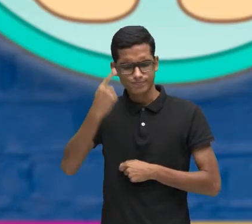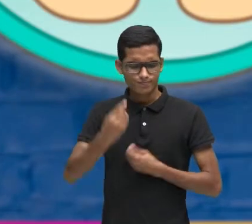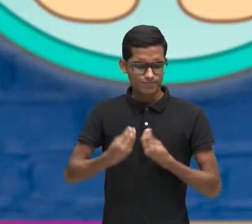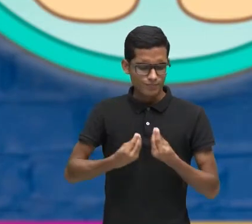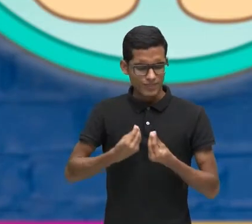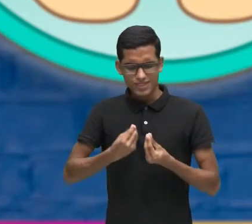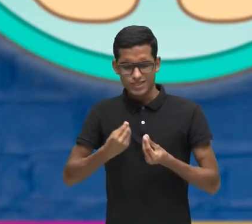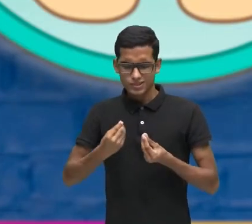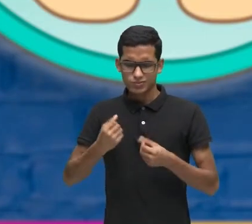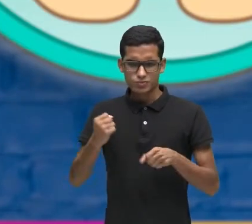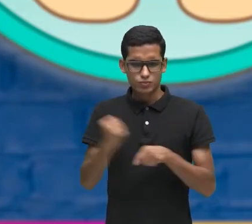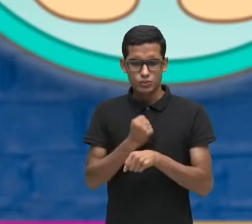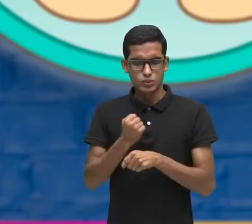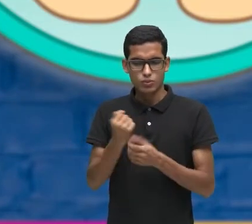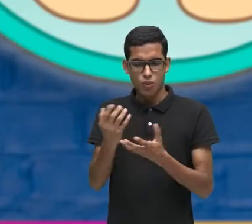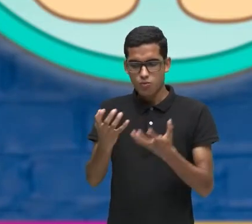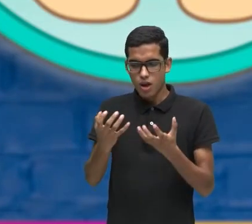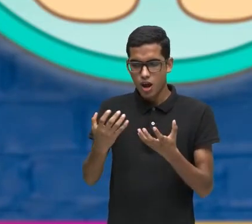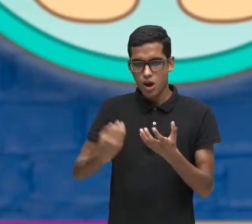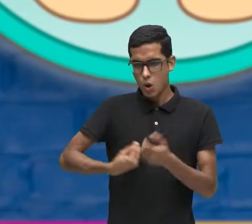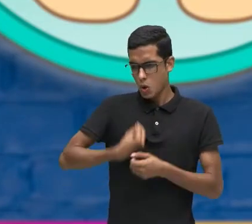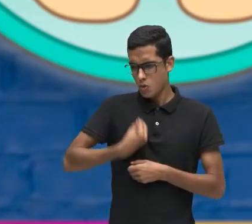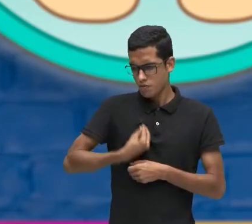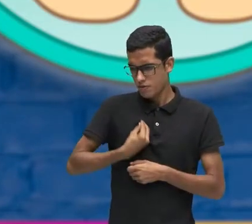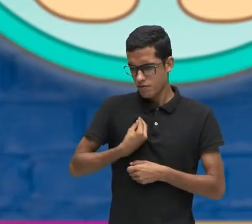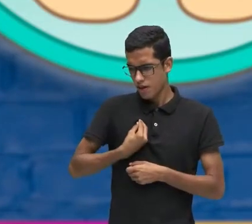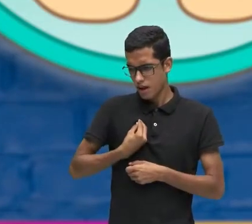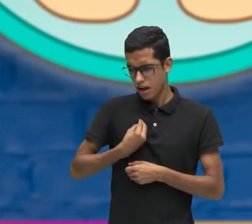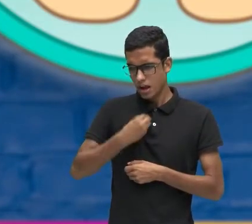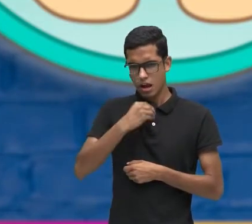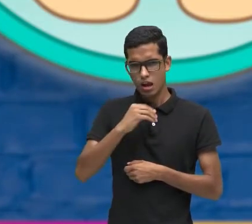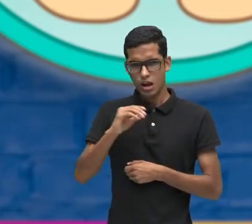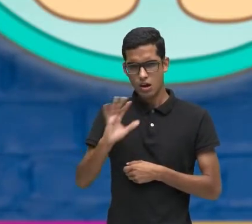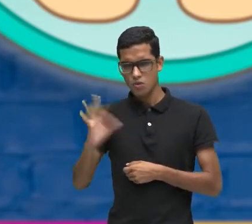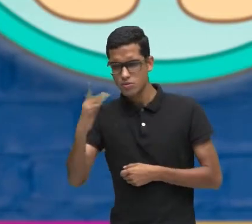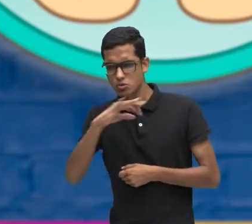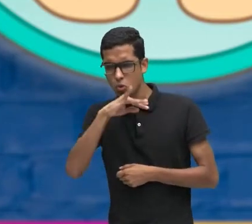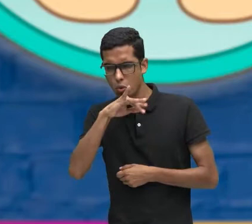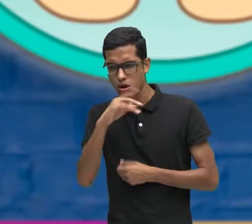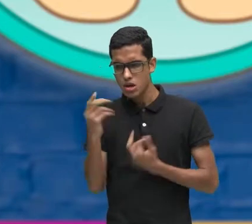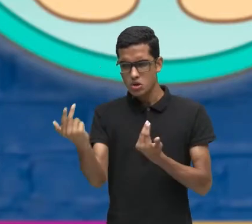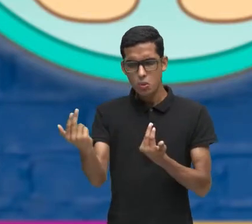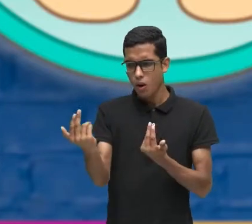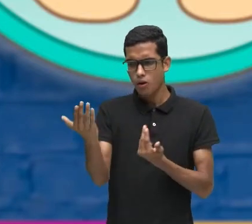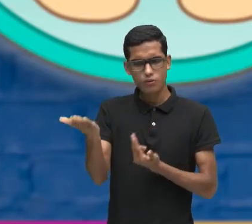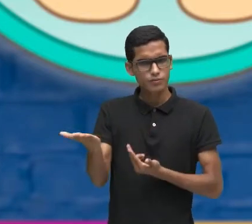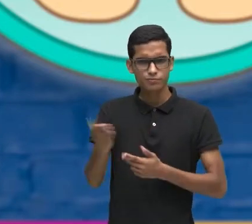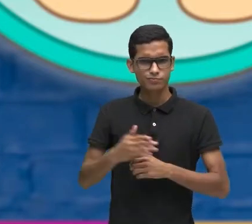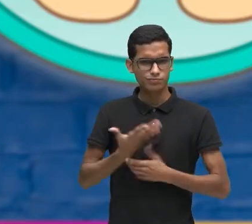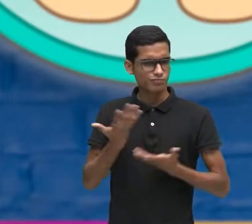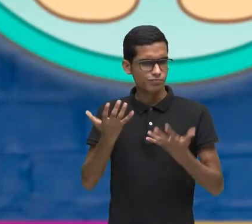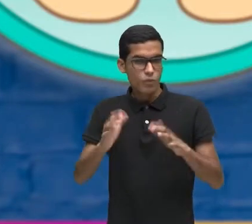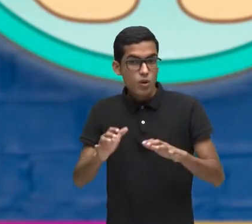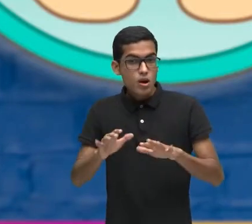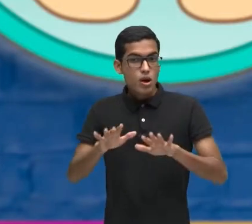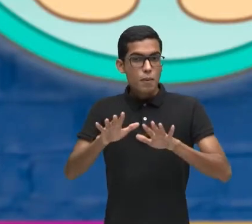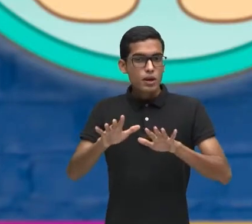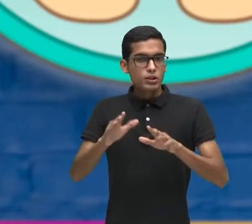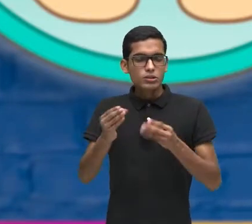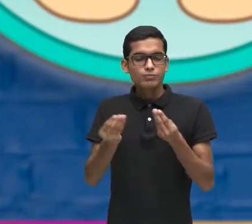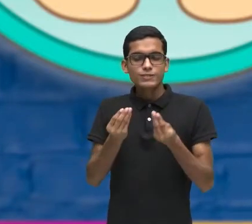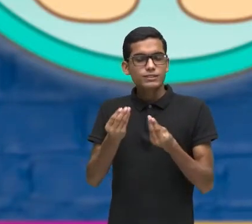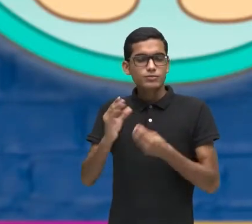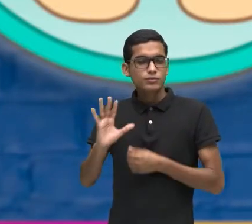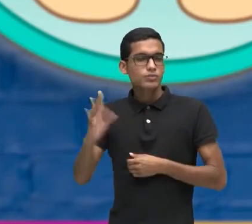gostaria De passar Por uma situação Que aquela pessoa Está passando Poxa Que situação É